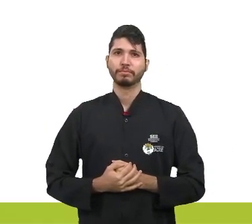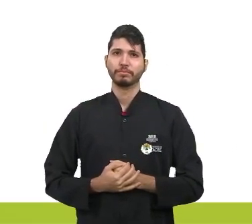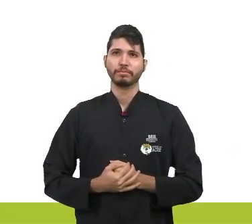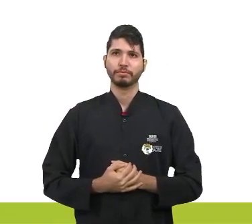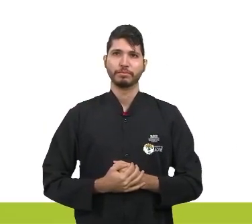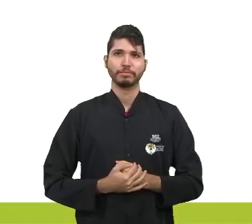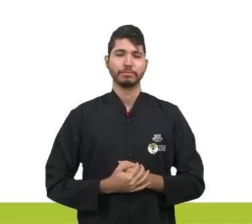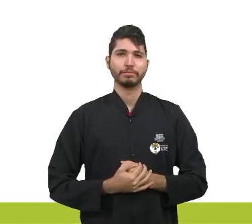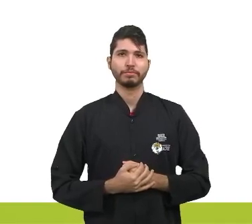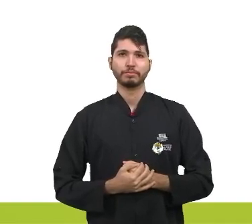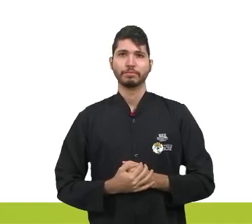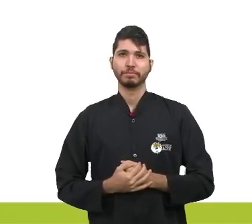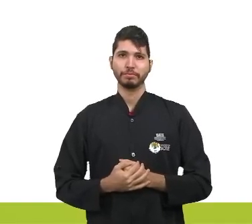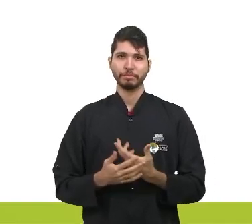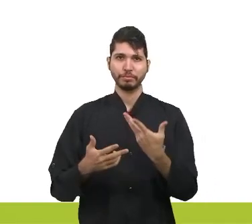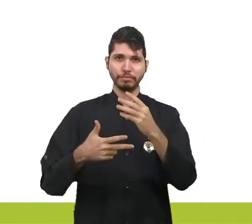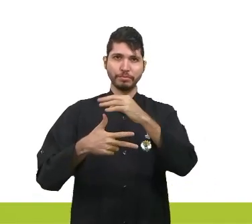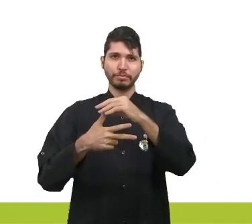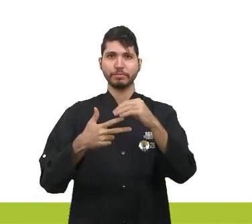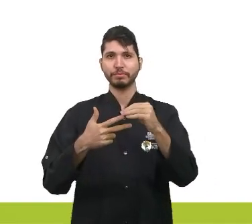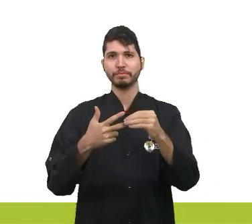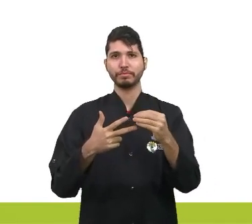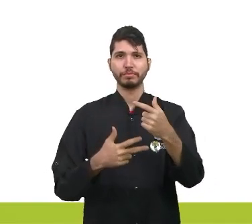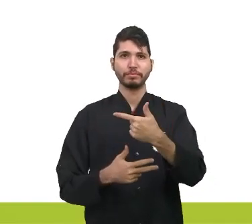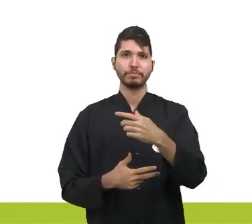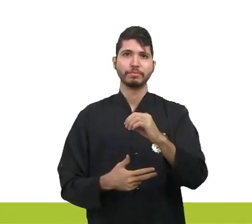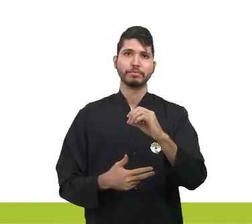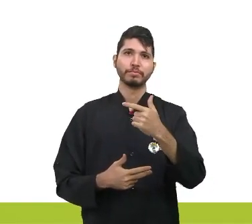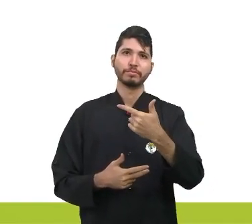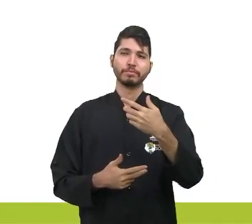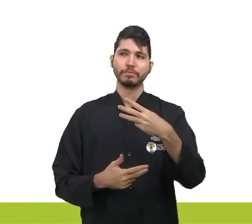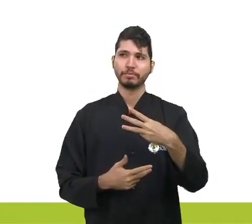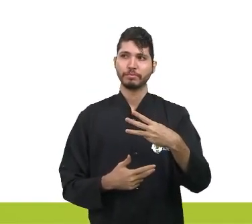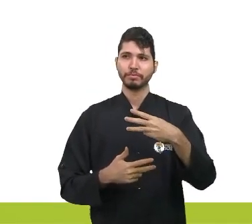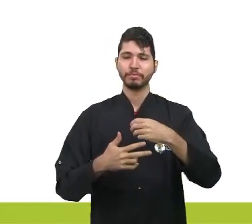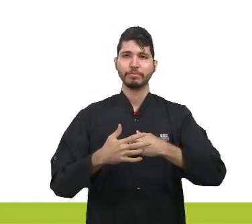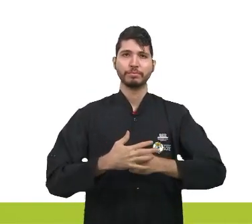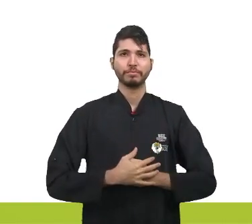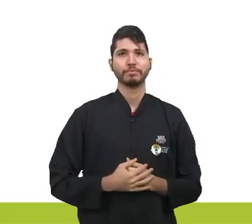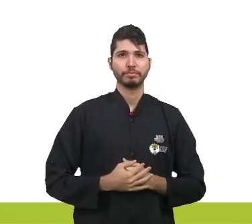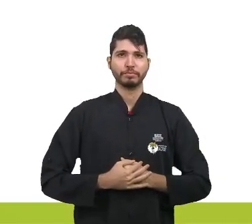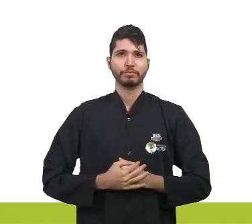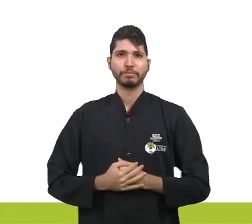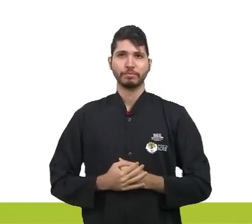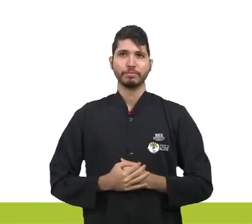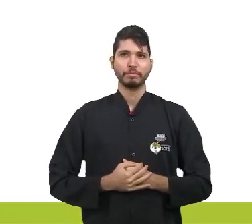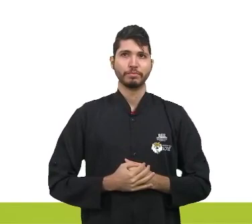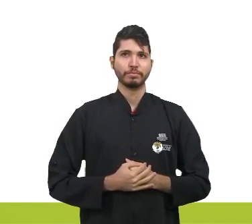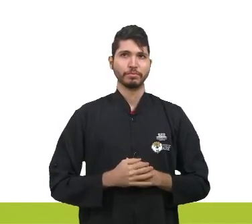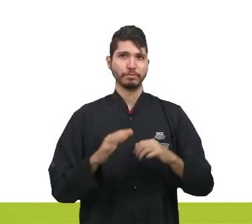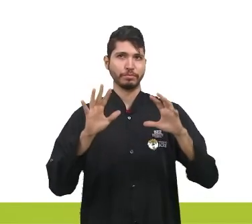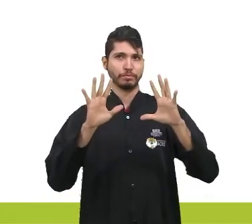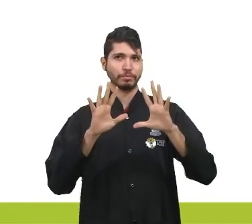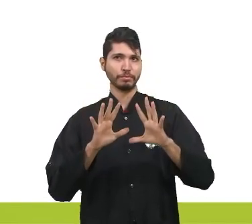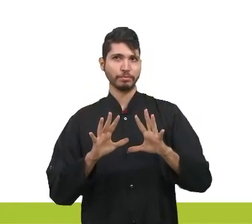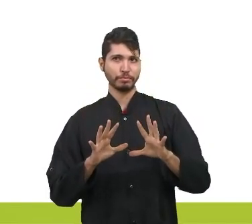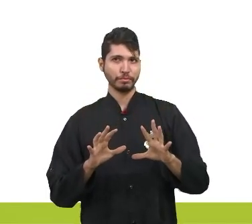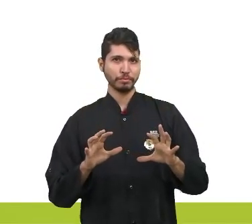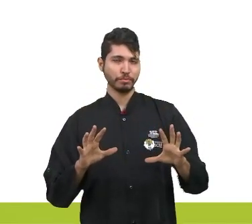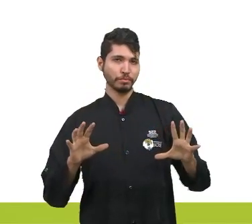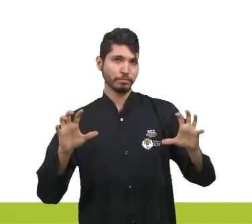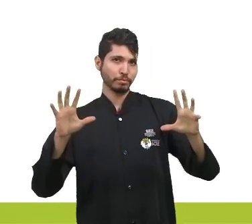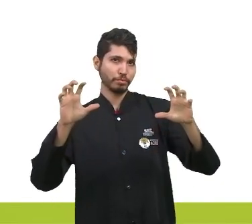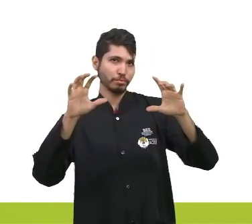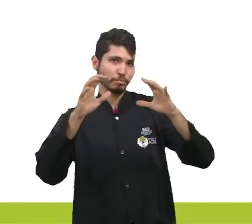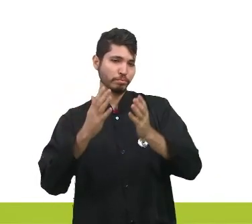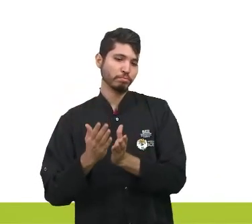recente ela esteve no Enem do ano de 2023. Os vapores cruzavam os mares